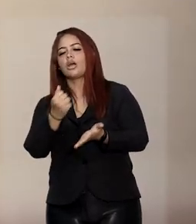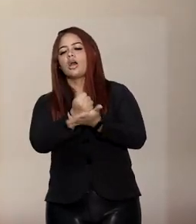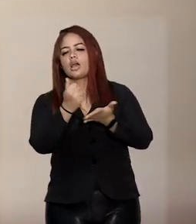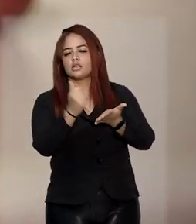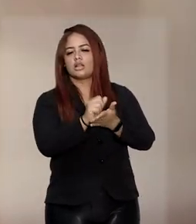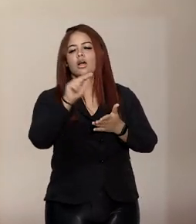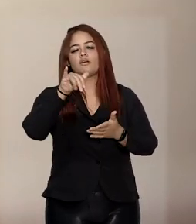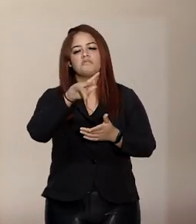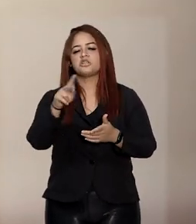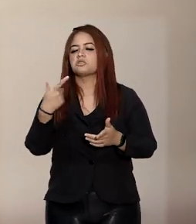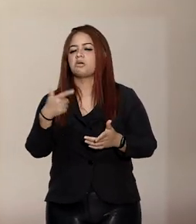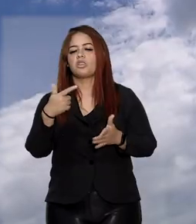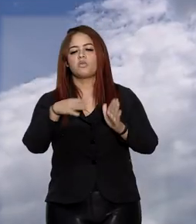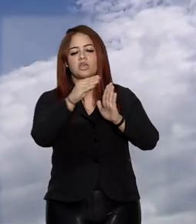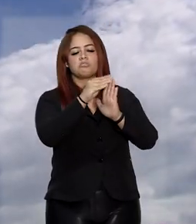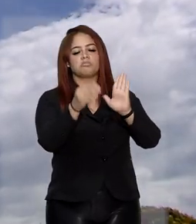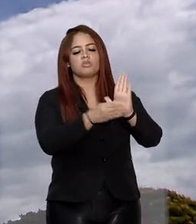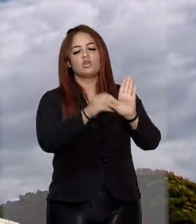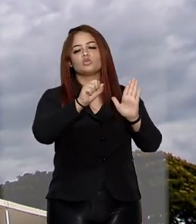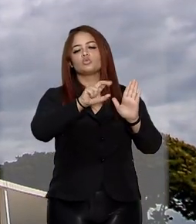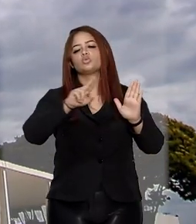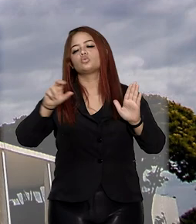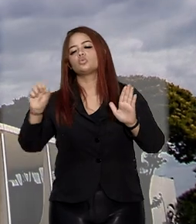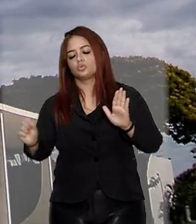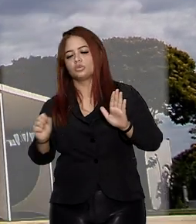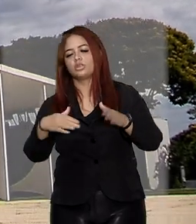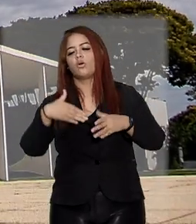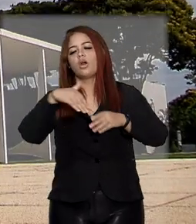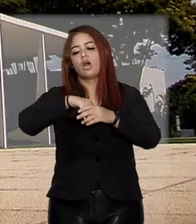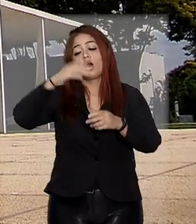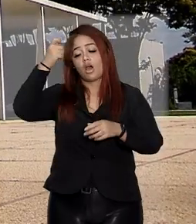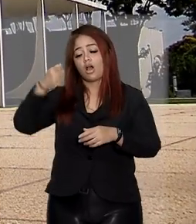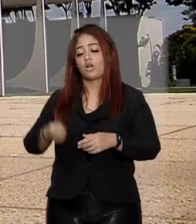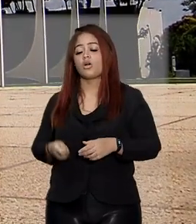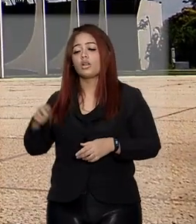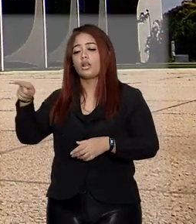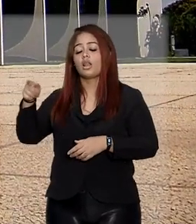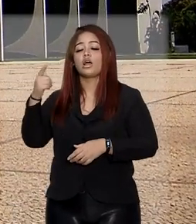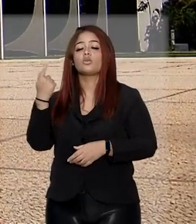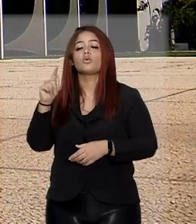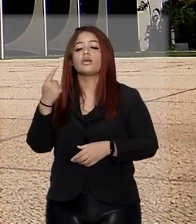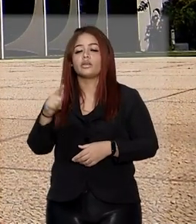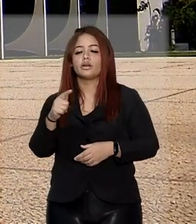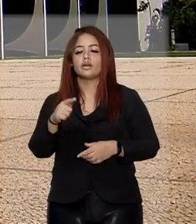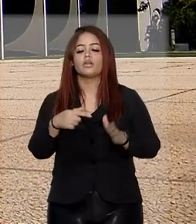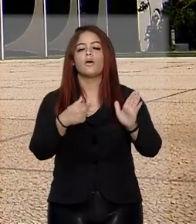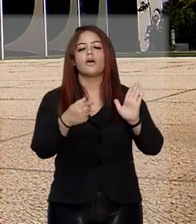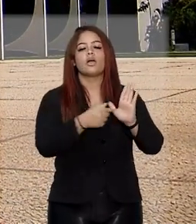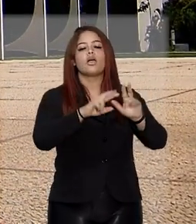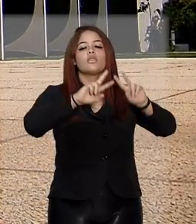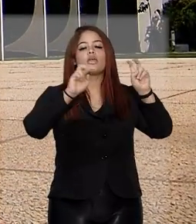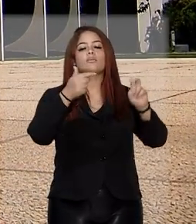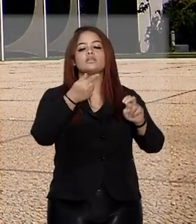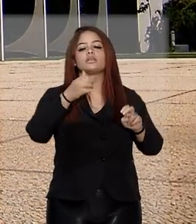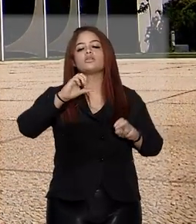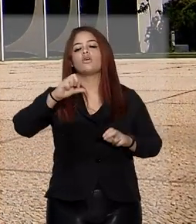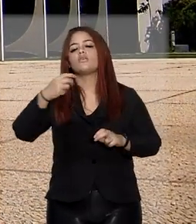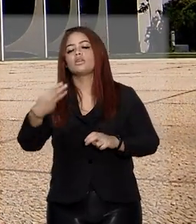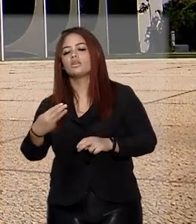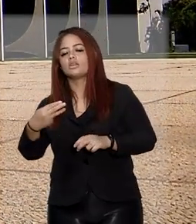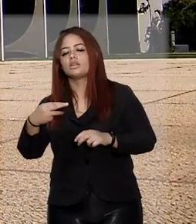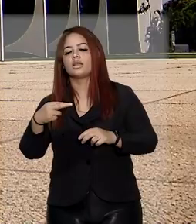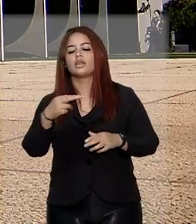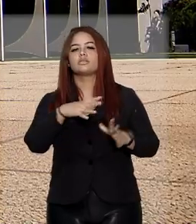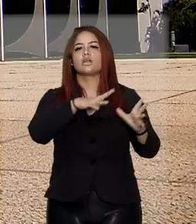que não consta na lista do SUS. No acordo, o Tribunal Goiano apontou com base no tema 793 da repercussão geral